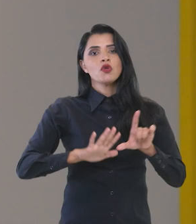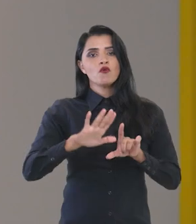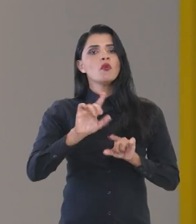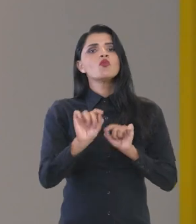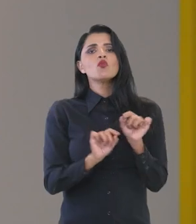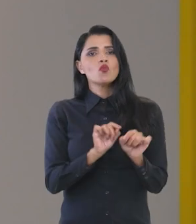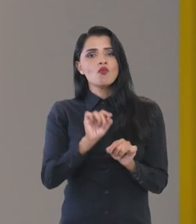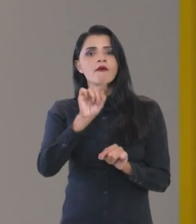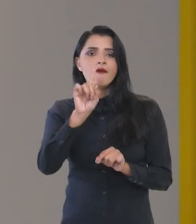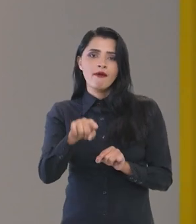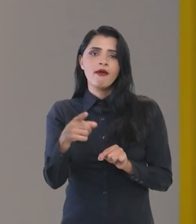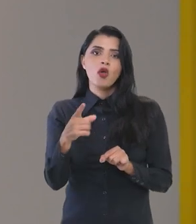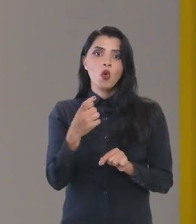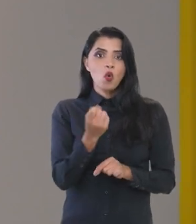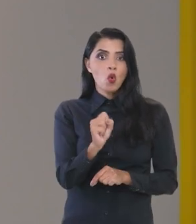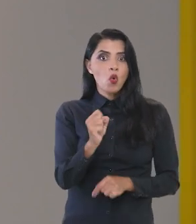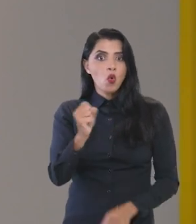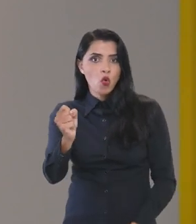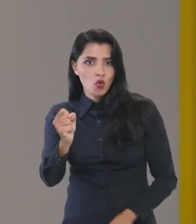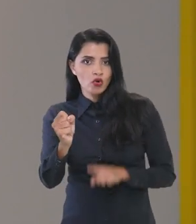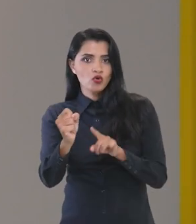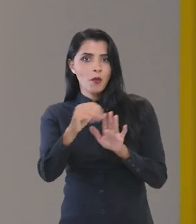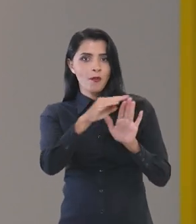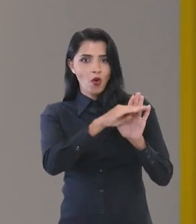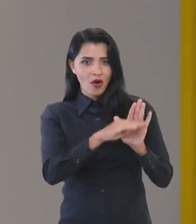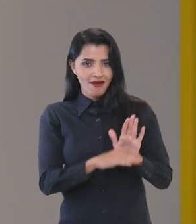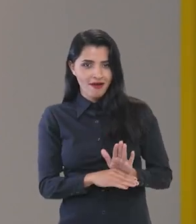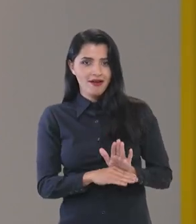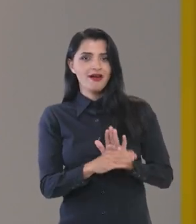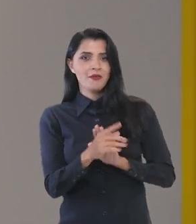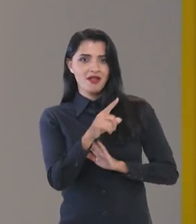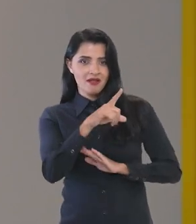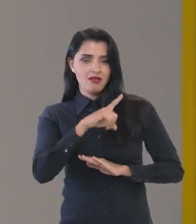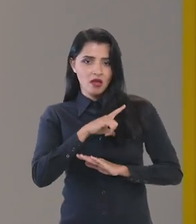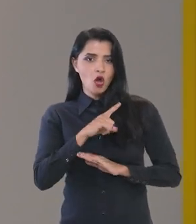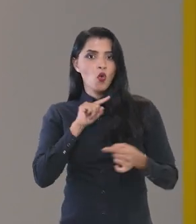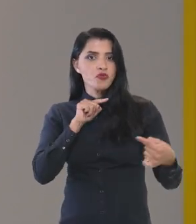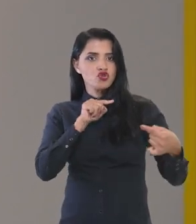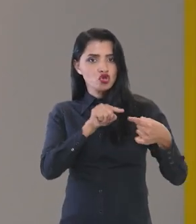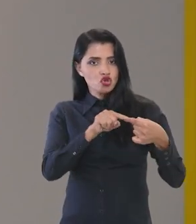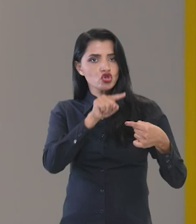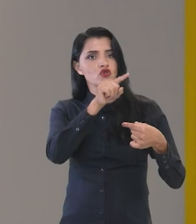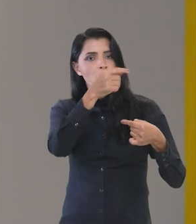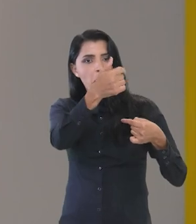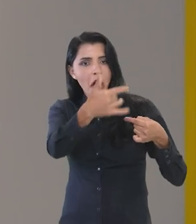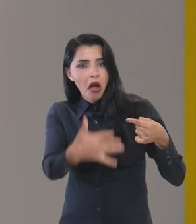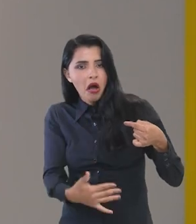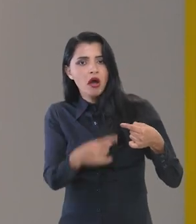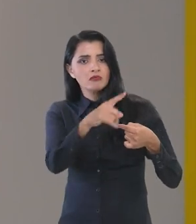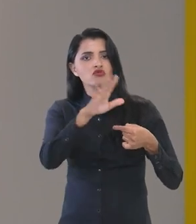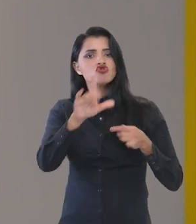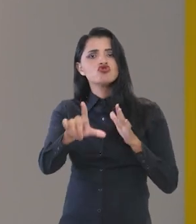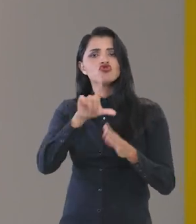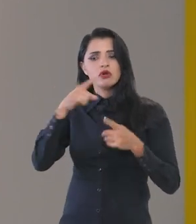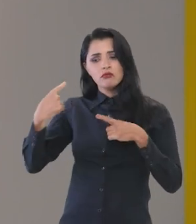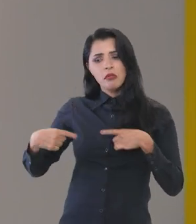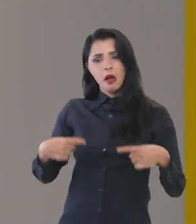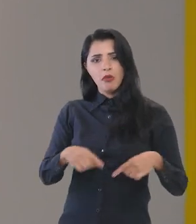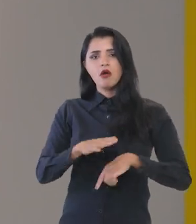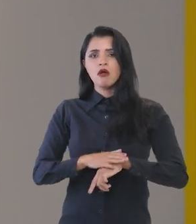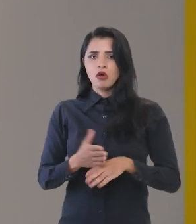plataforma são os 88 programas com os seus objetivos, que estão sendo